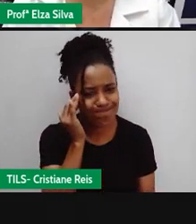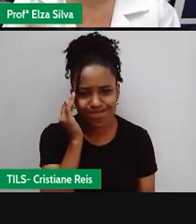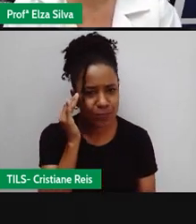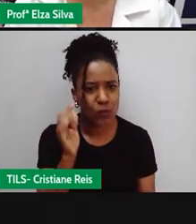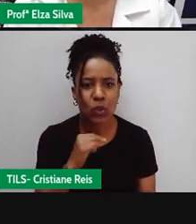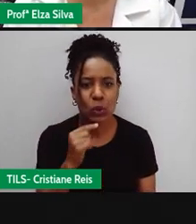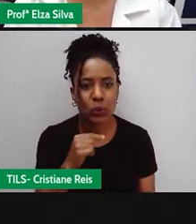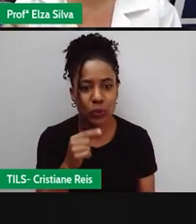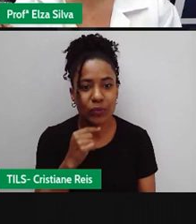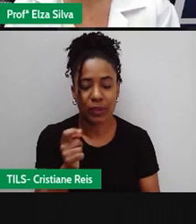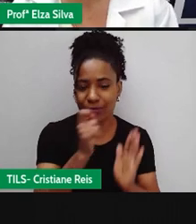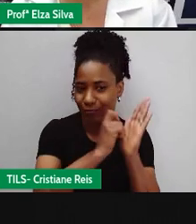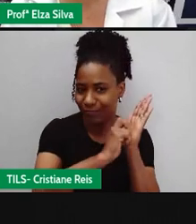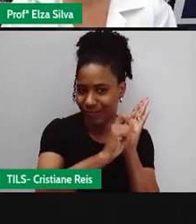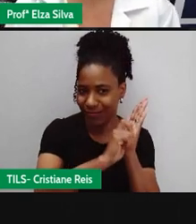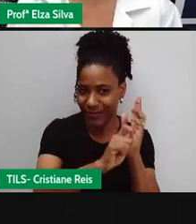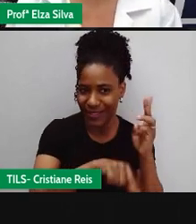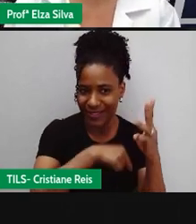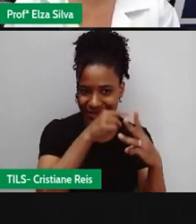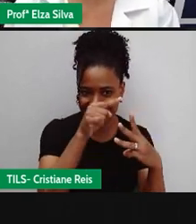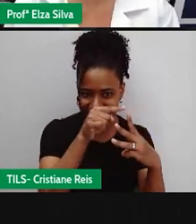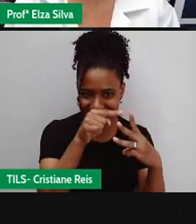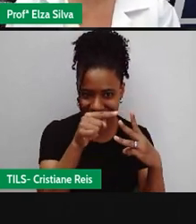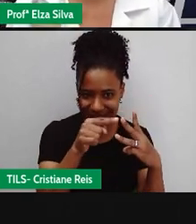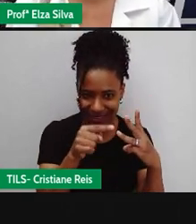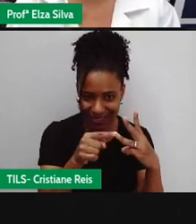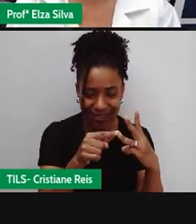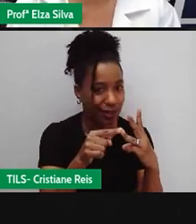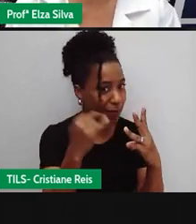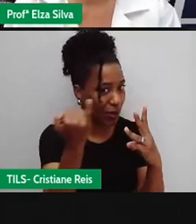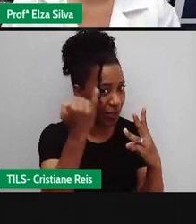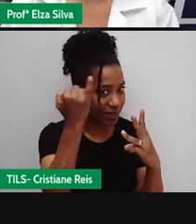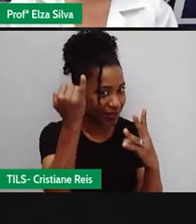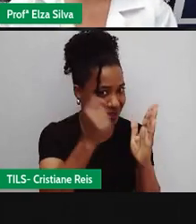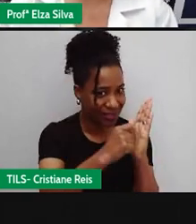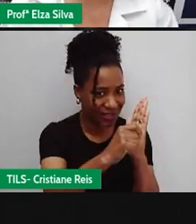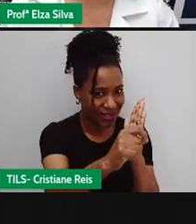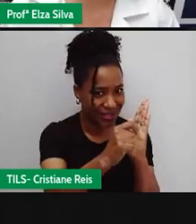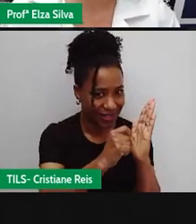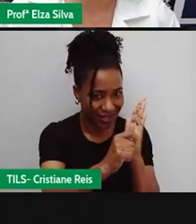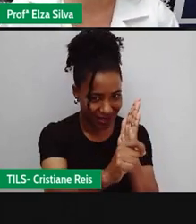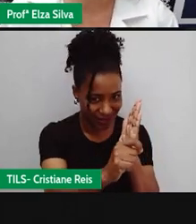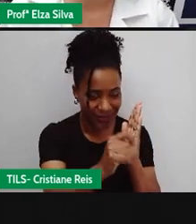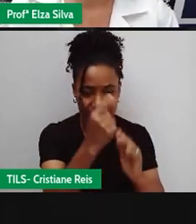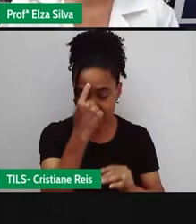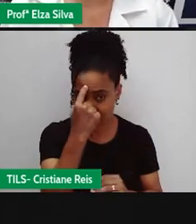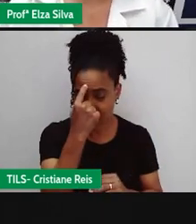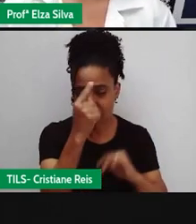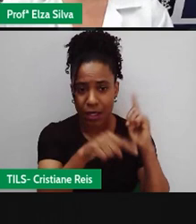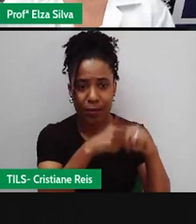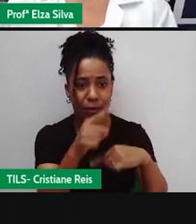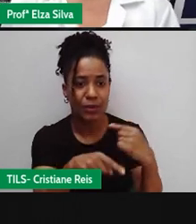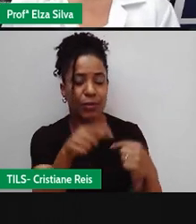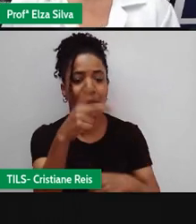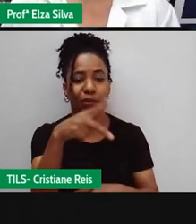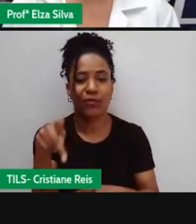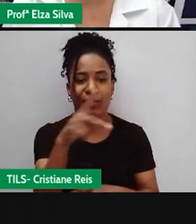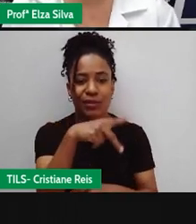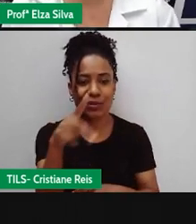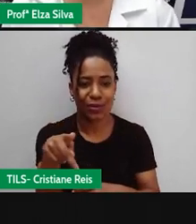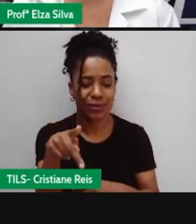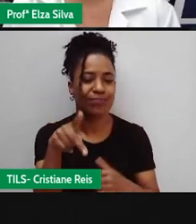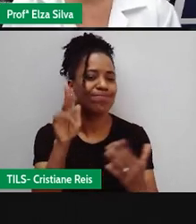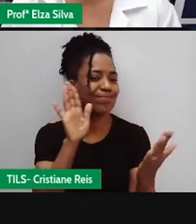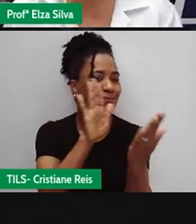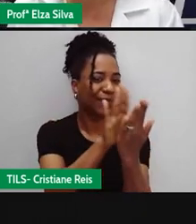esquece De anotar Lá naquela parte Do caderno Onde tem escrito Dots E na primeira Oportunidade Tire essas dúvidas Com